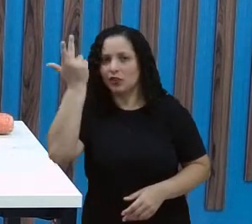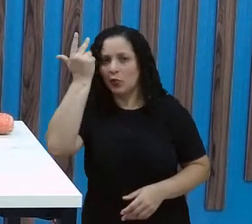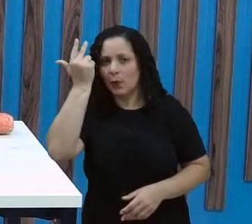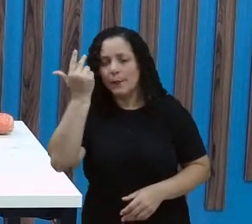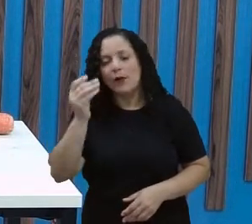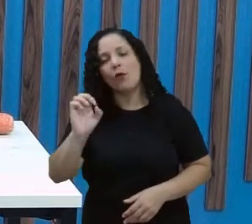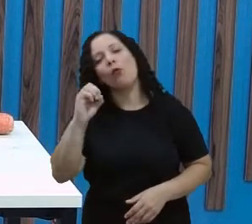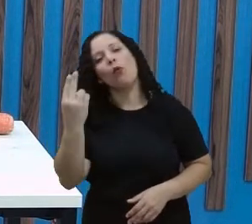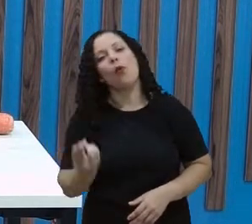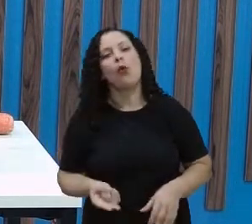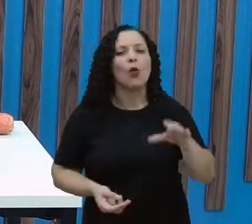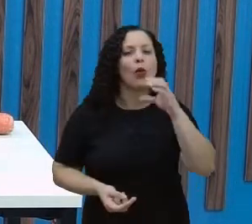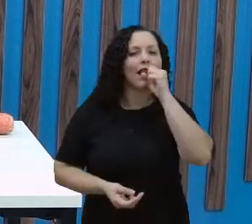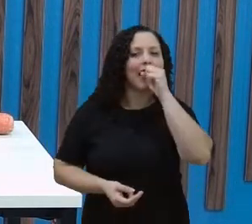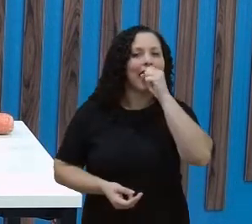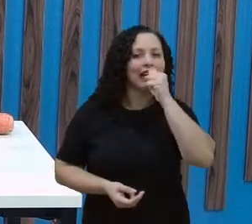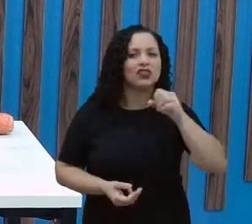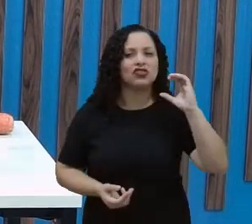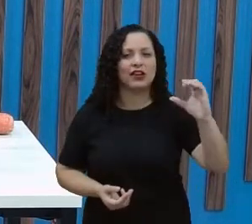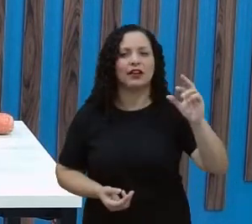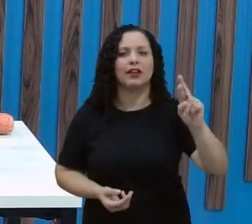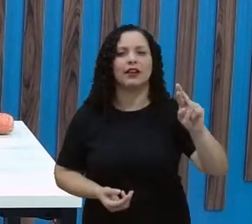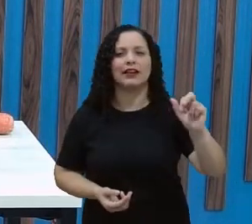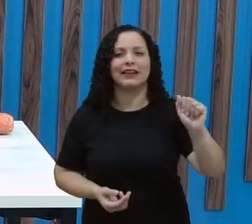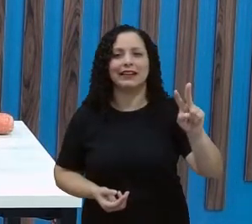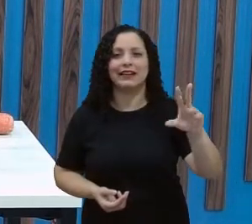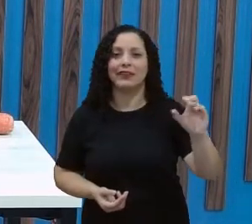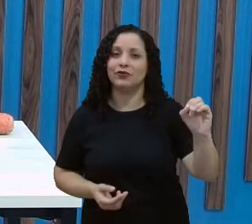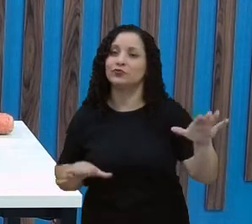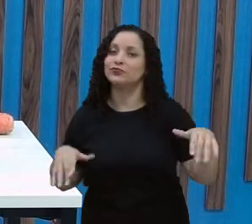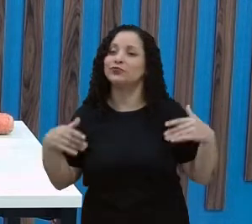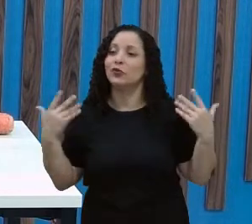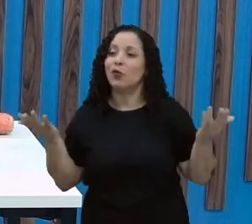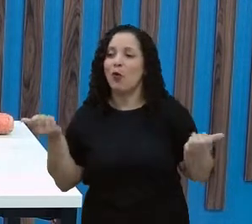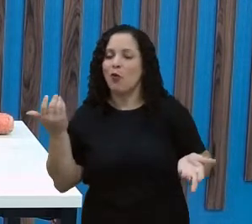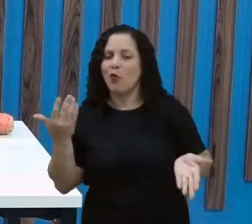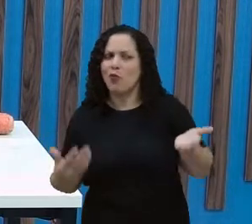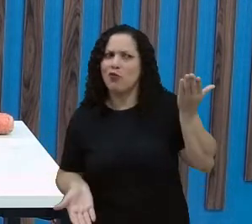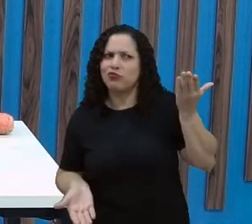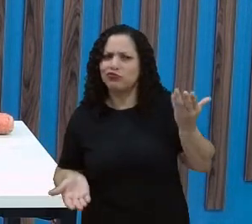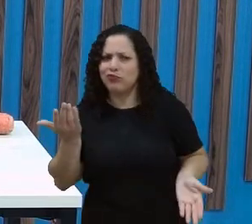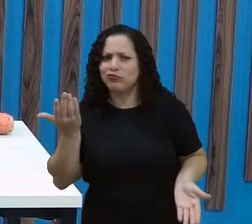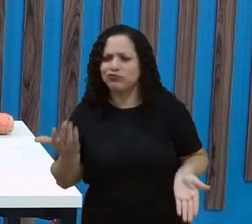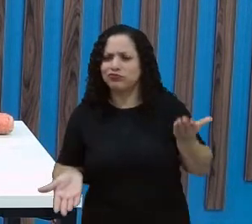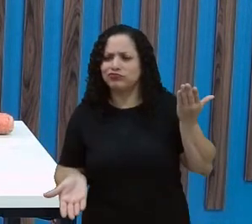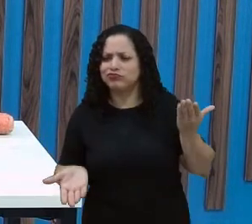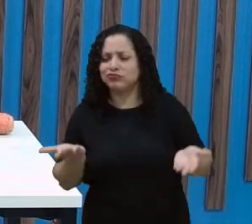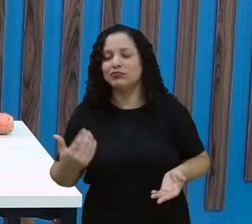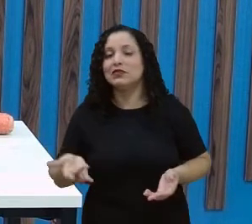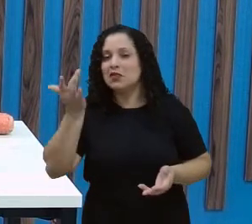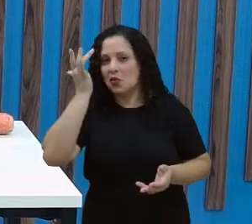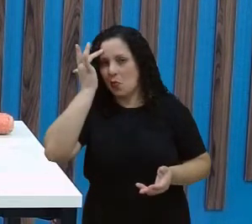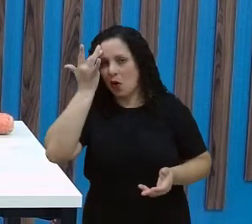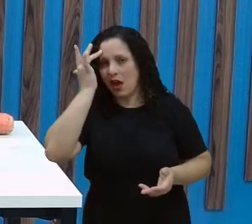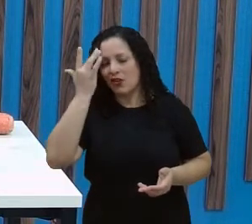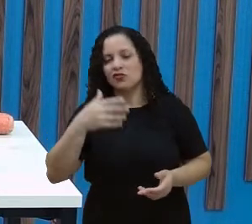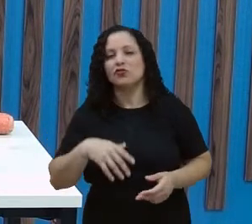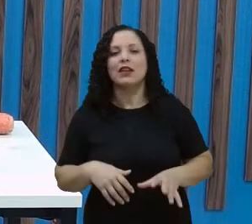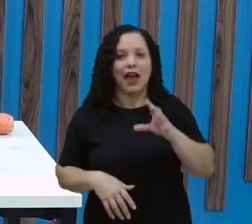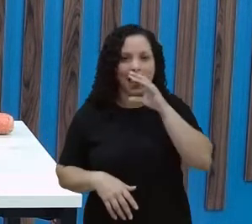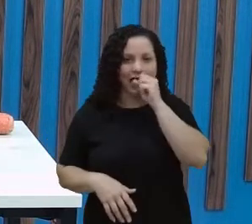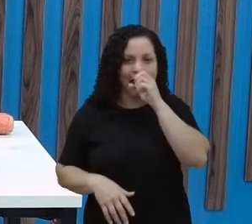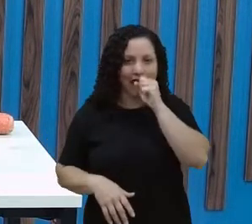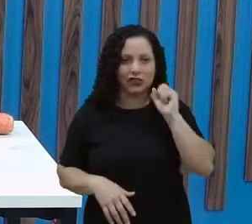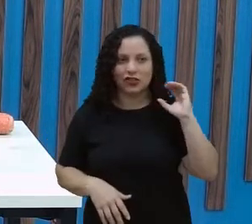gente chama, ou a laranja crava, professora Elis? E aí? Qual das duas será que pesa mais? Eu ainda vou ficar com a laranja